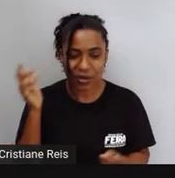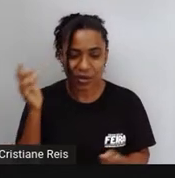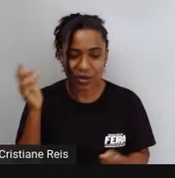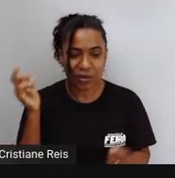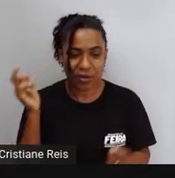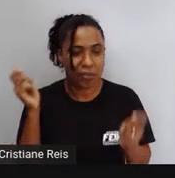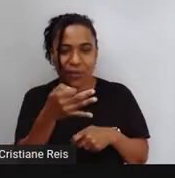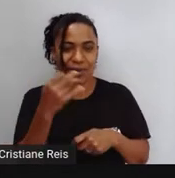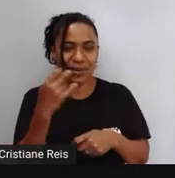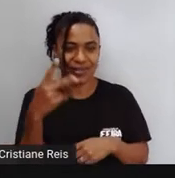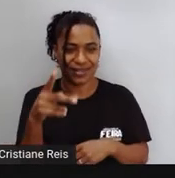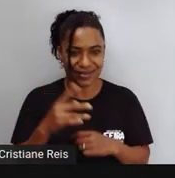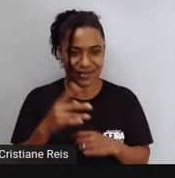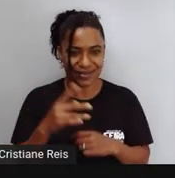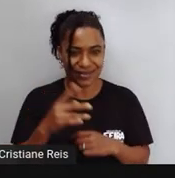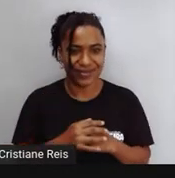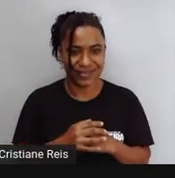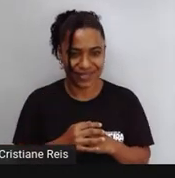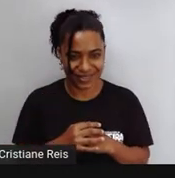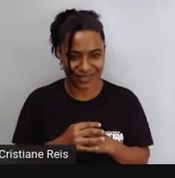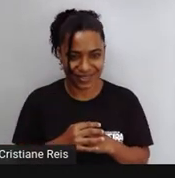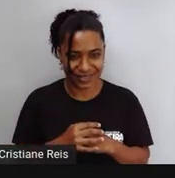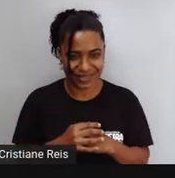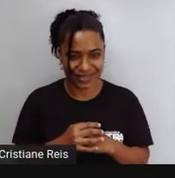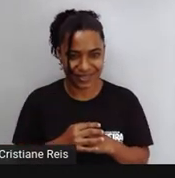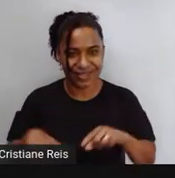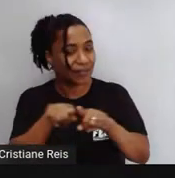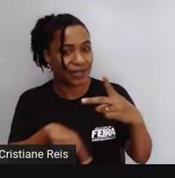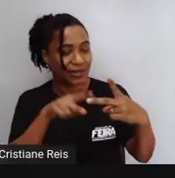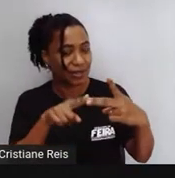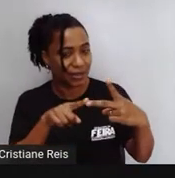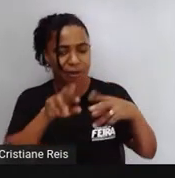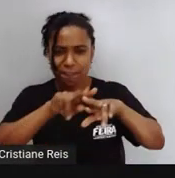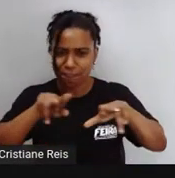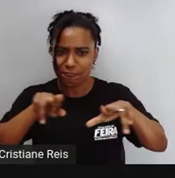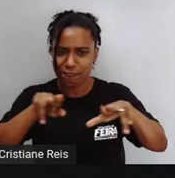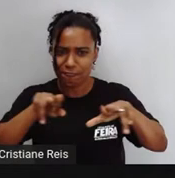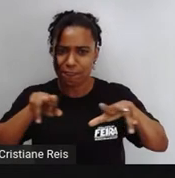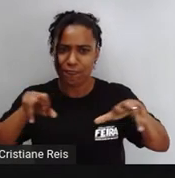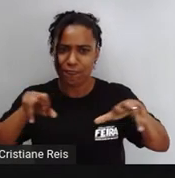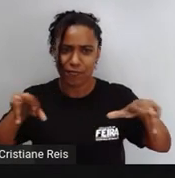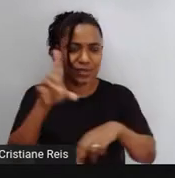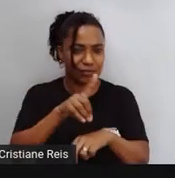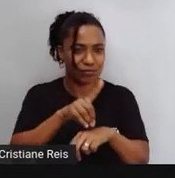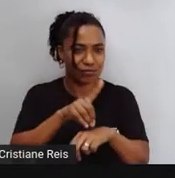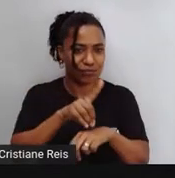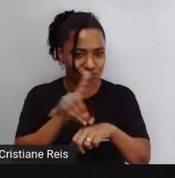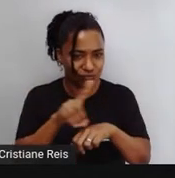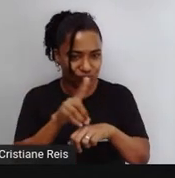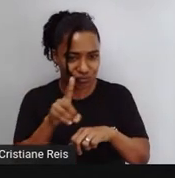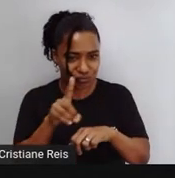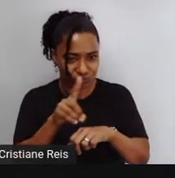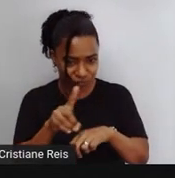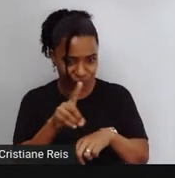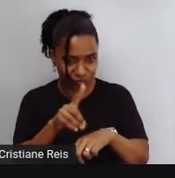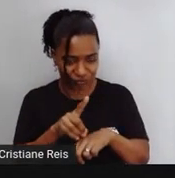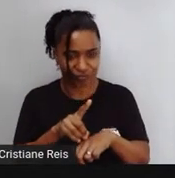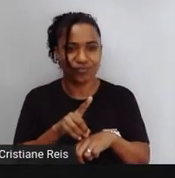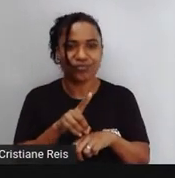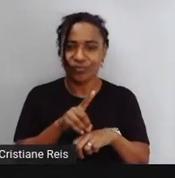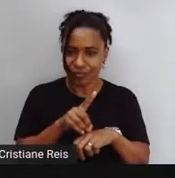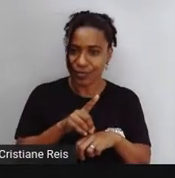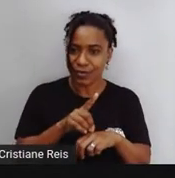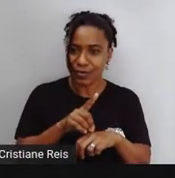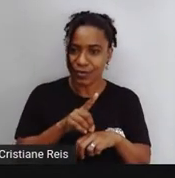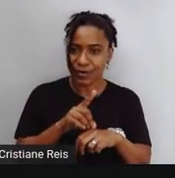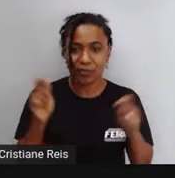explorar ambientes digitais para a construção do repertório lexical, ou seja, do conjunto de palavras da